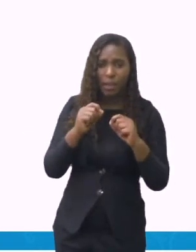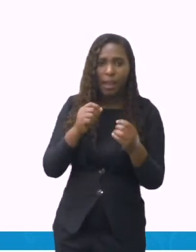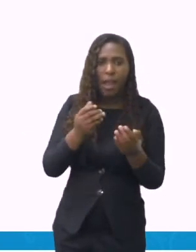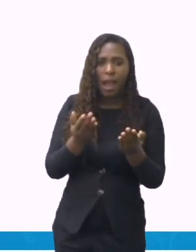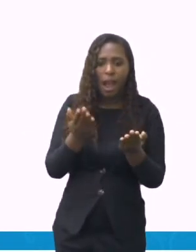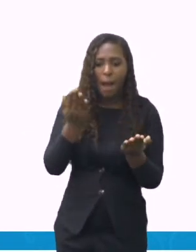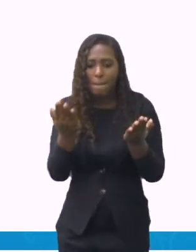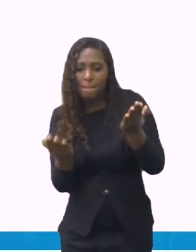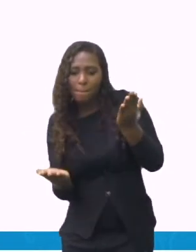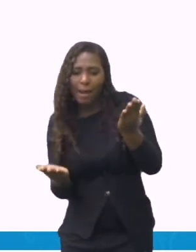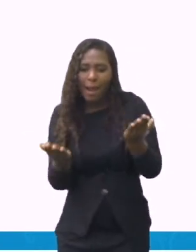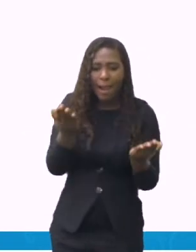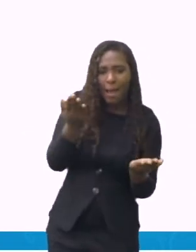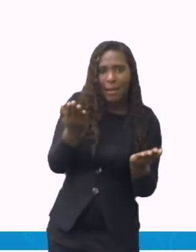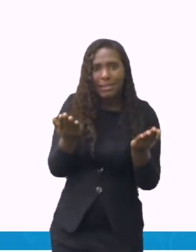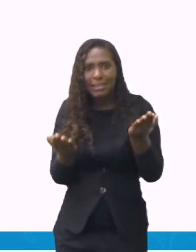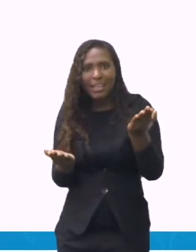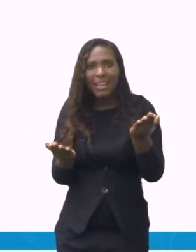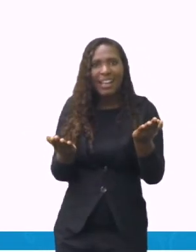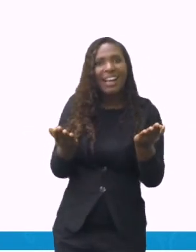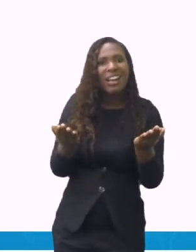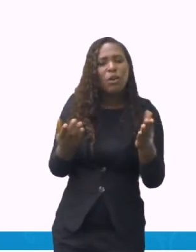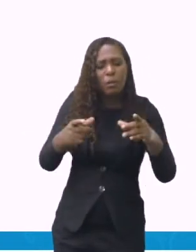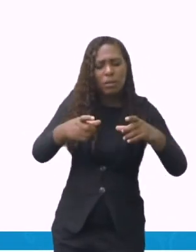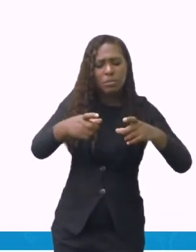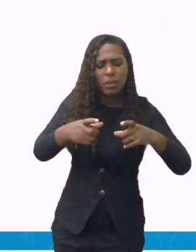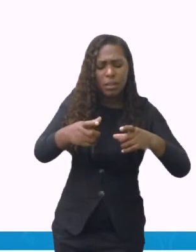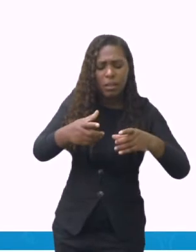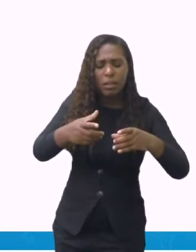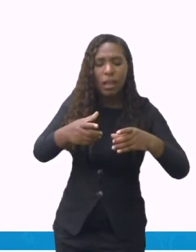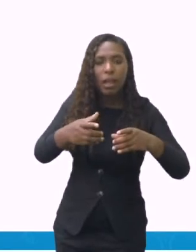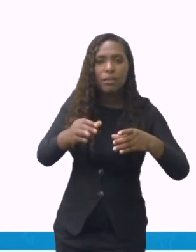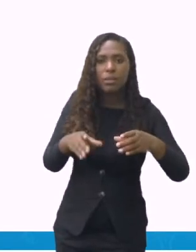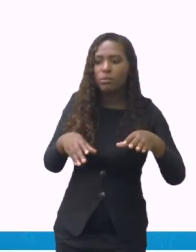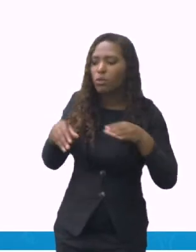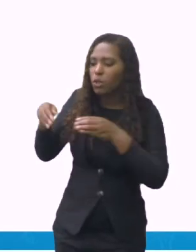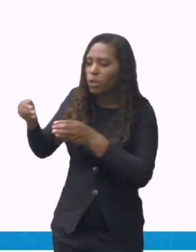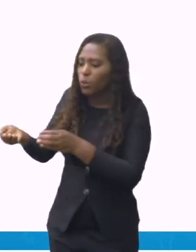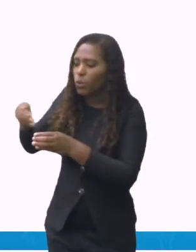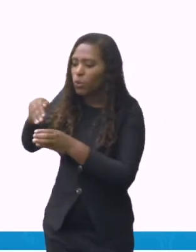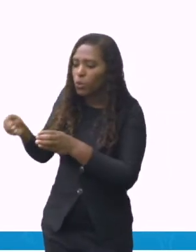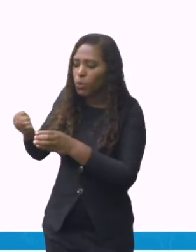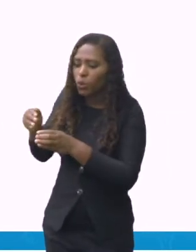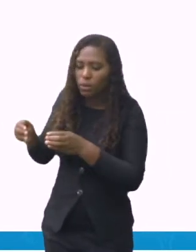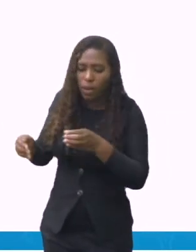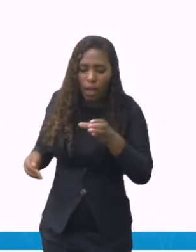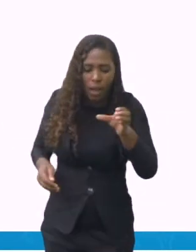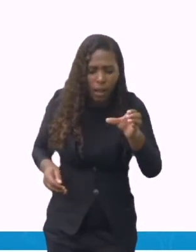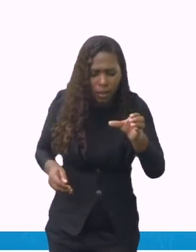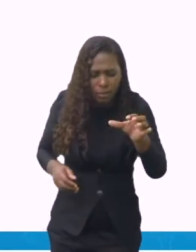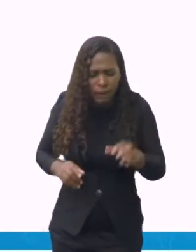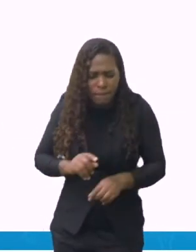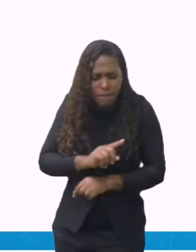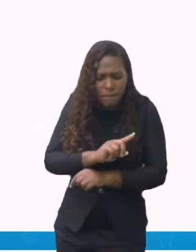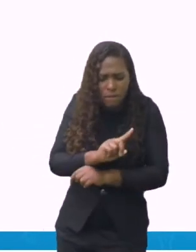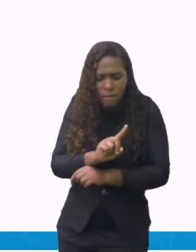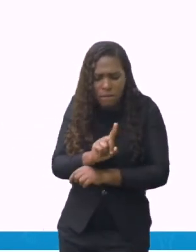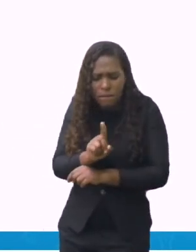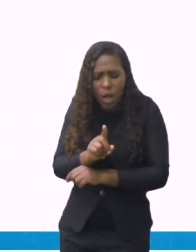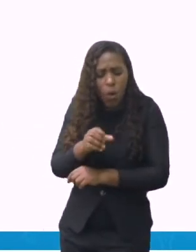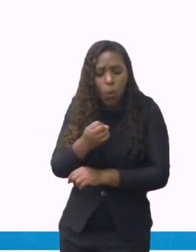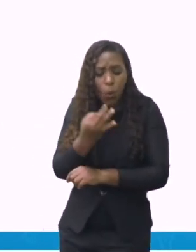ingredientes, né? Então, você pesa ali a quantidade. Tem duzentos gramas, trezentos, quinhentos, um quilo. E você